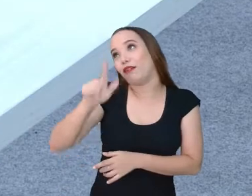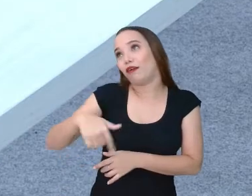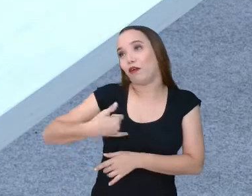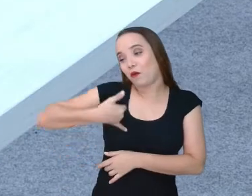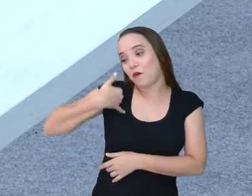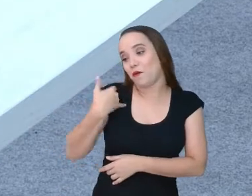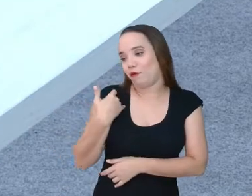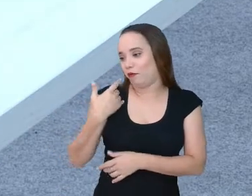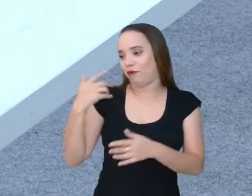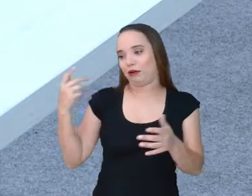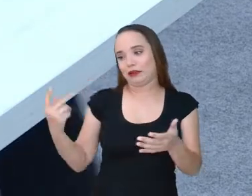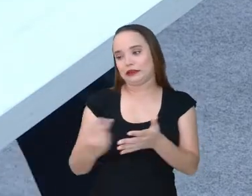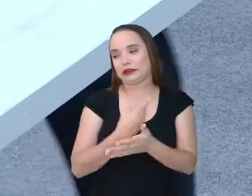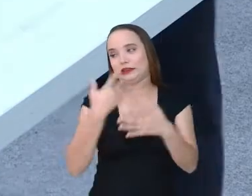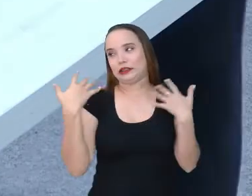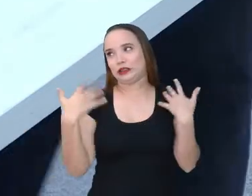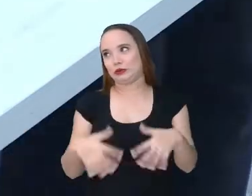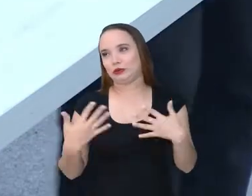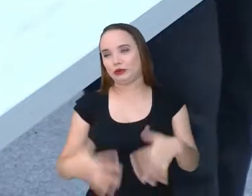Flopei.